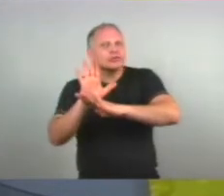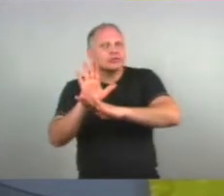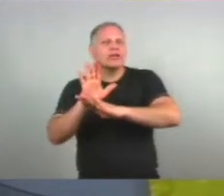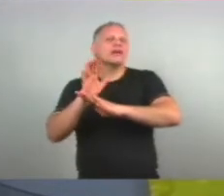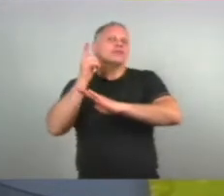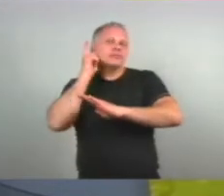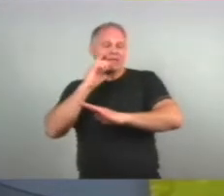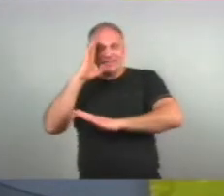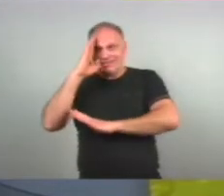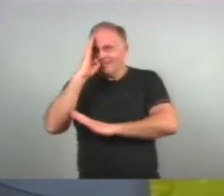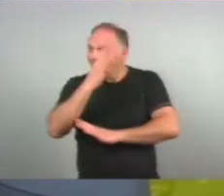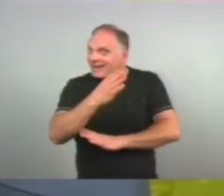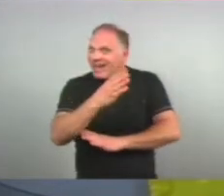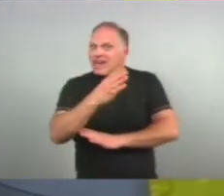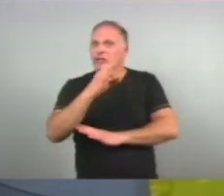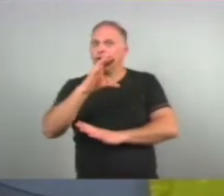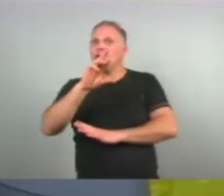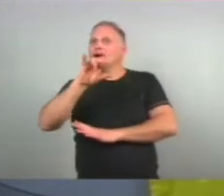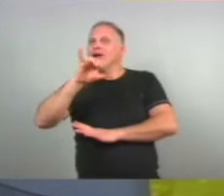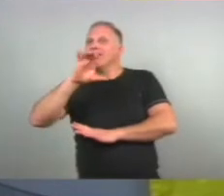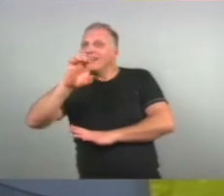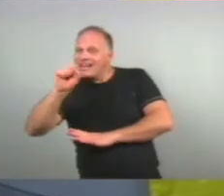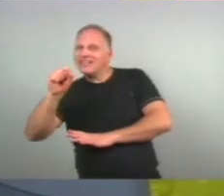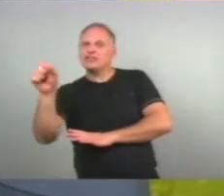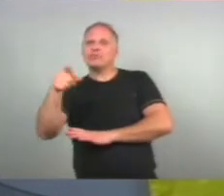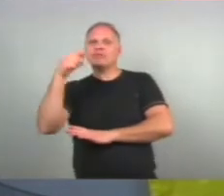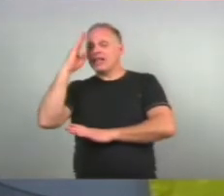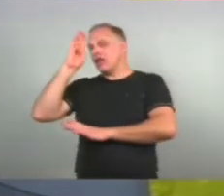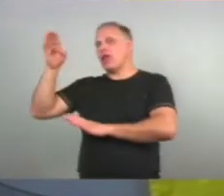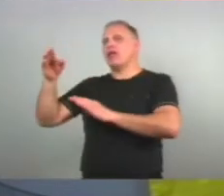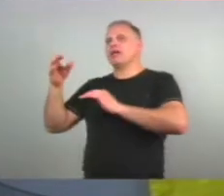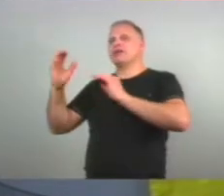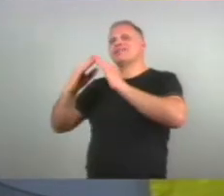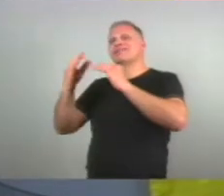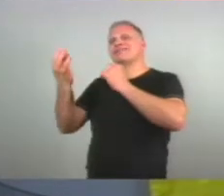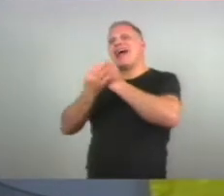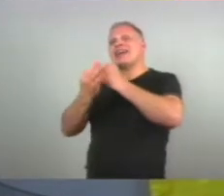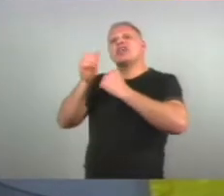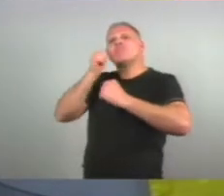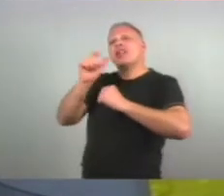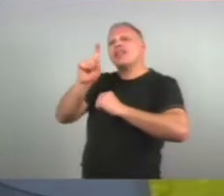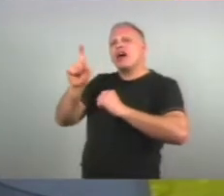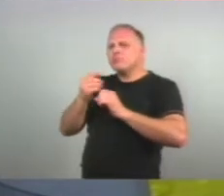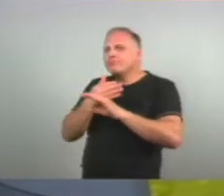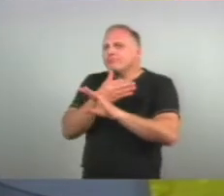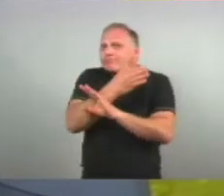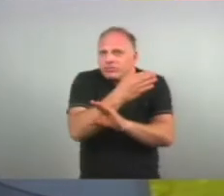direto No CRES Não precisa passar Pela delegacia da mulher Ela pode pedir Ajuda ali Direto